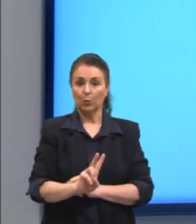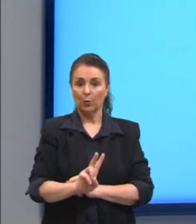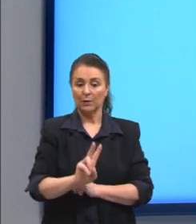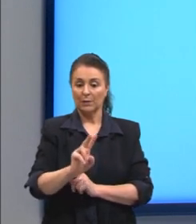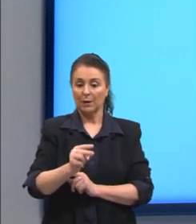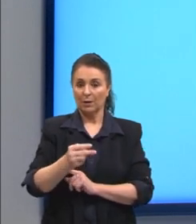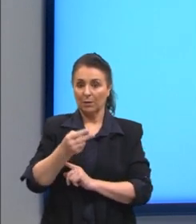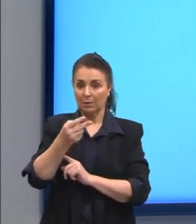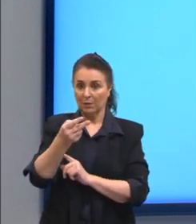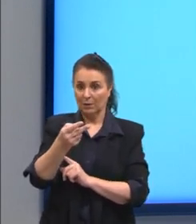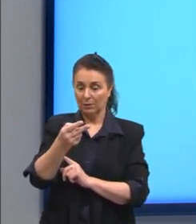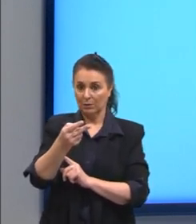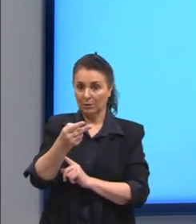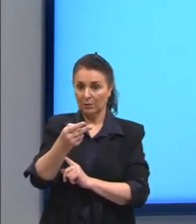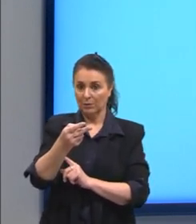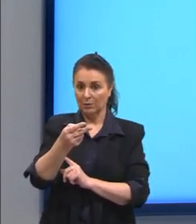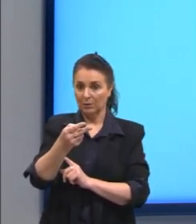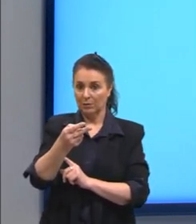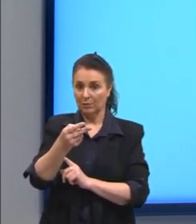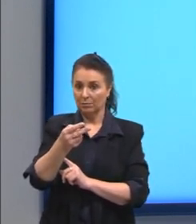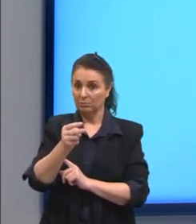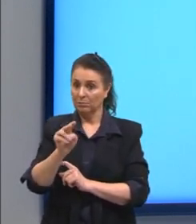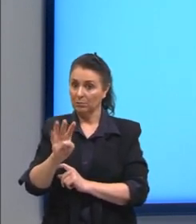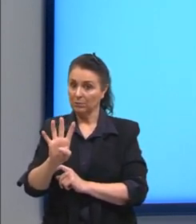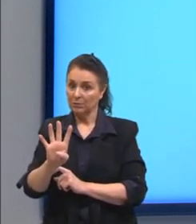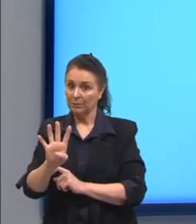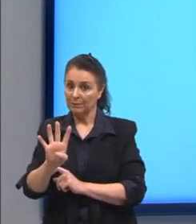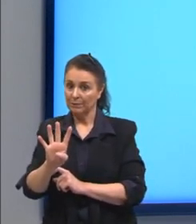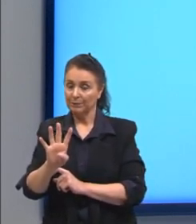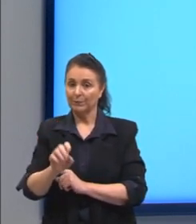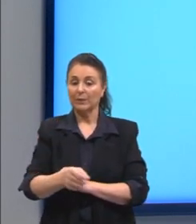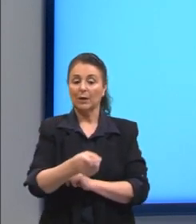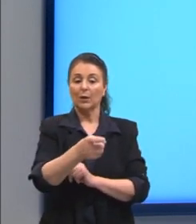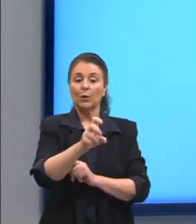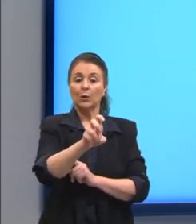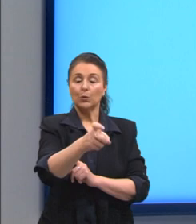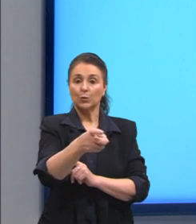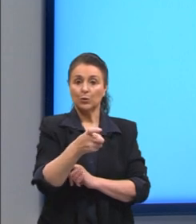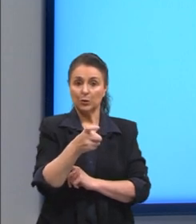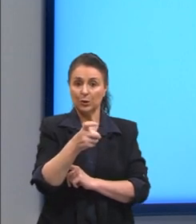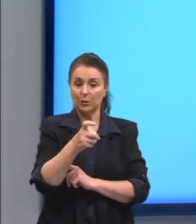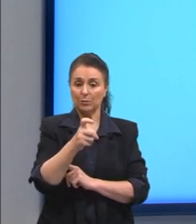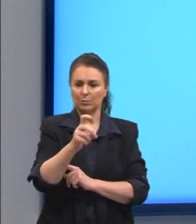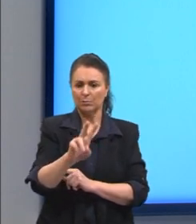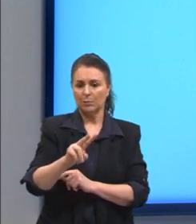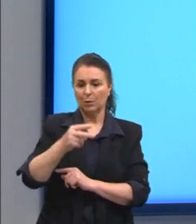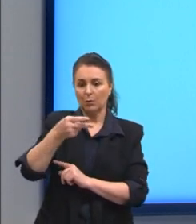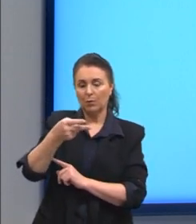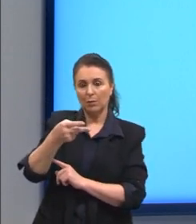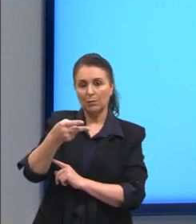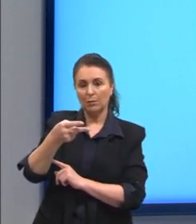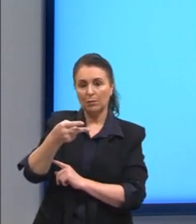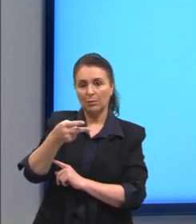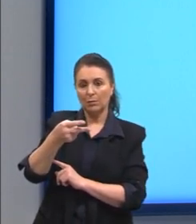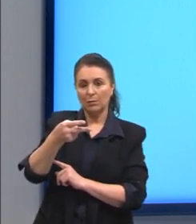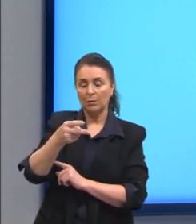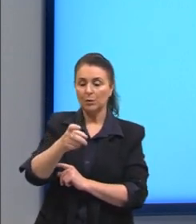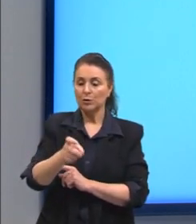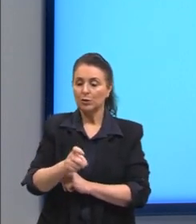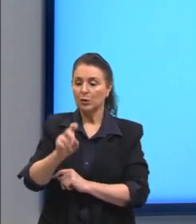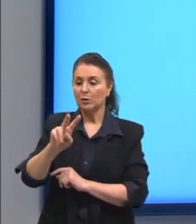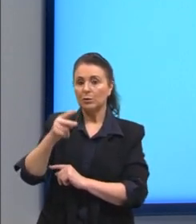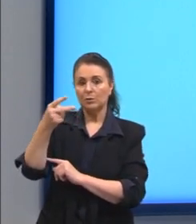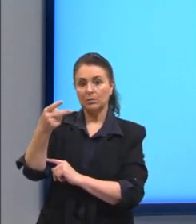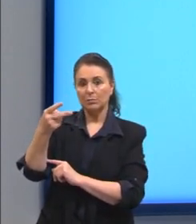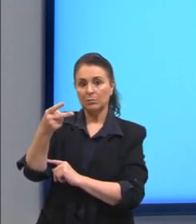quadrado resulta em 4. o x elevado ao quadrado resulta em x ao quadrado, né?